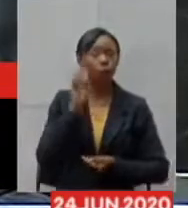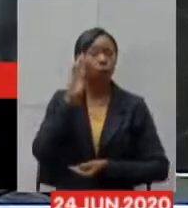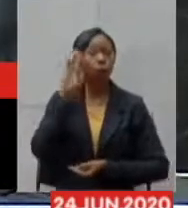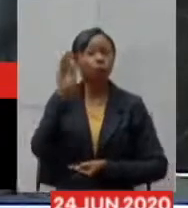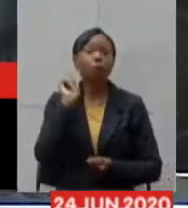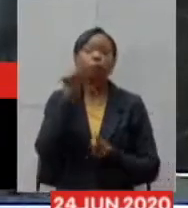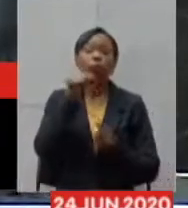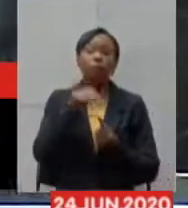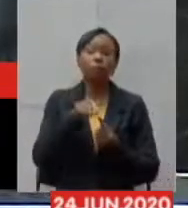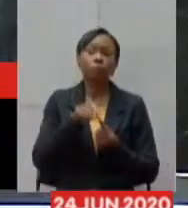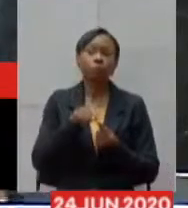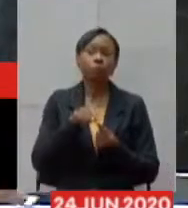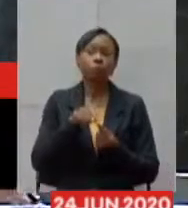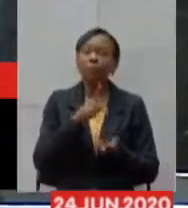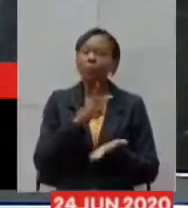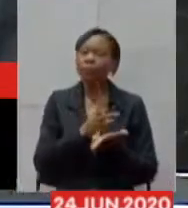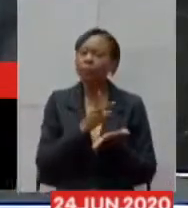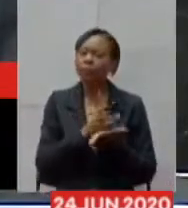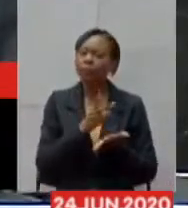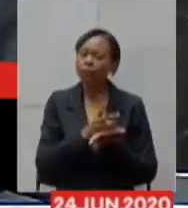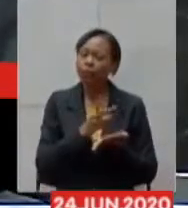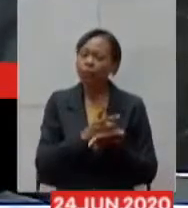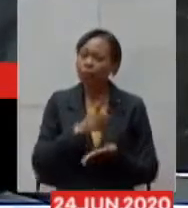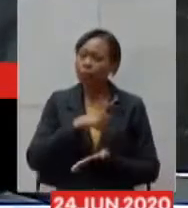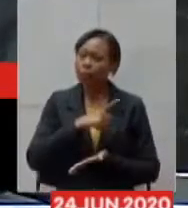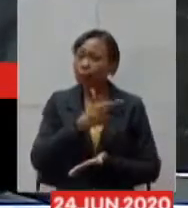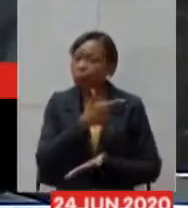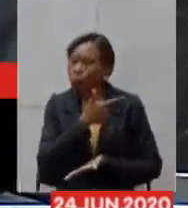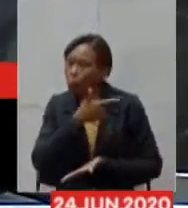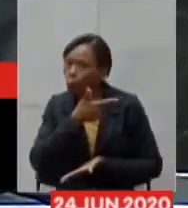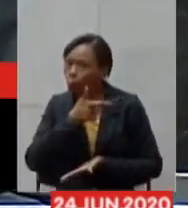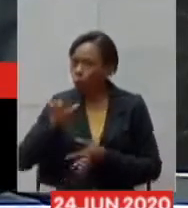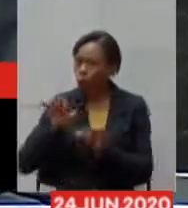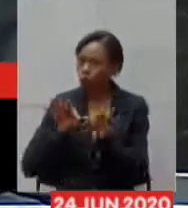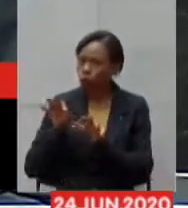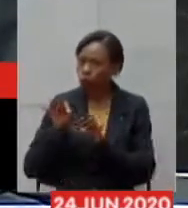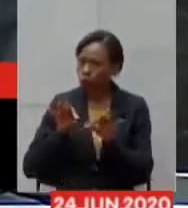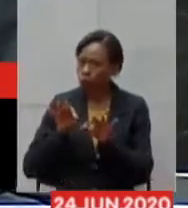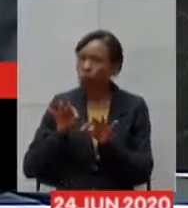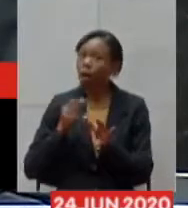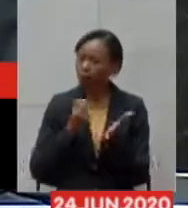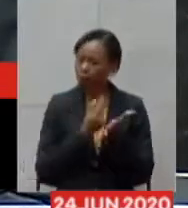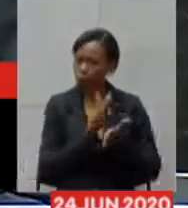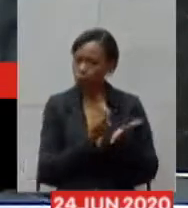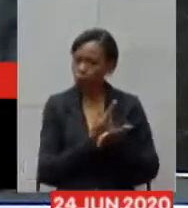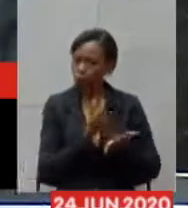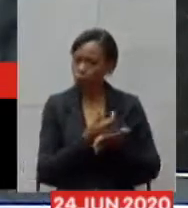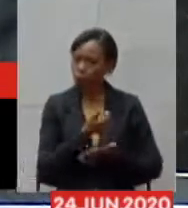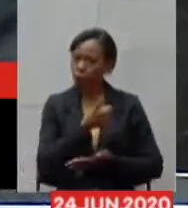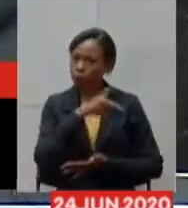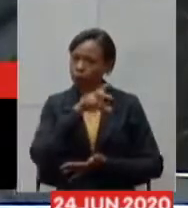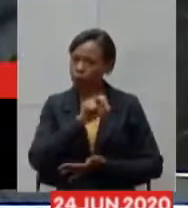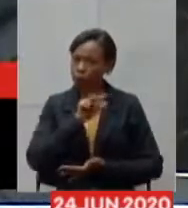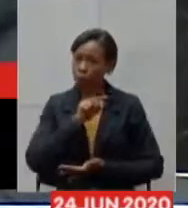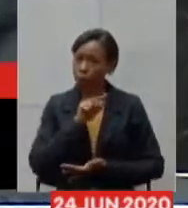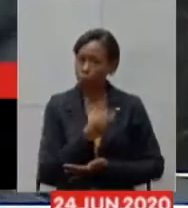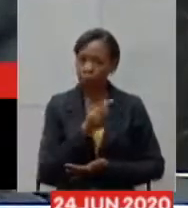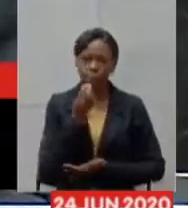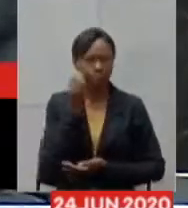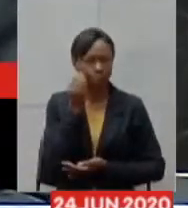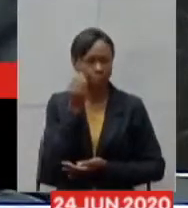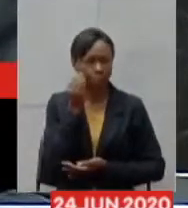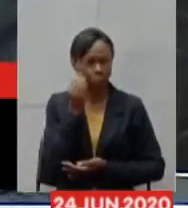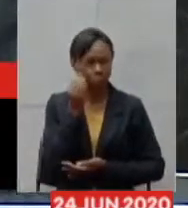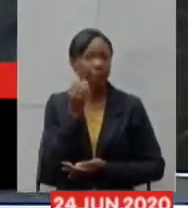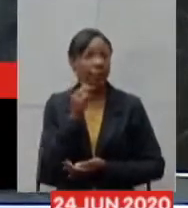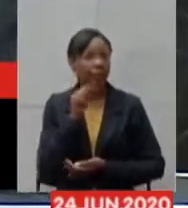ter sempre um plano B nós adquirimos 150 mil testes esses testes como nós